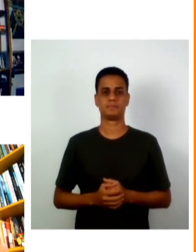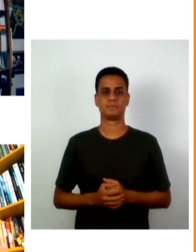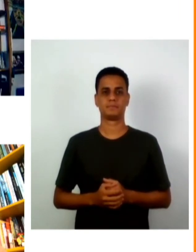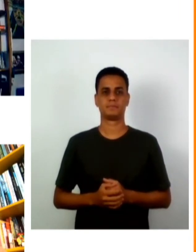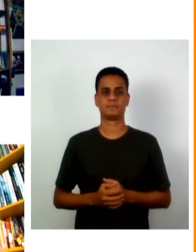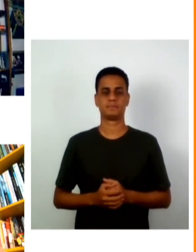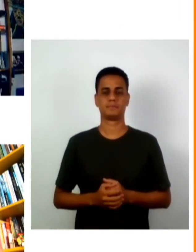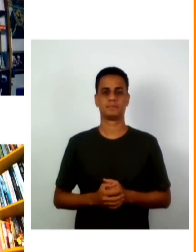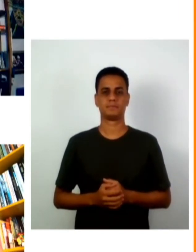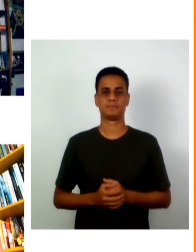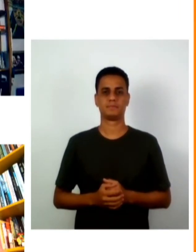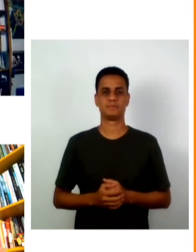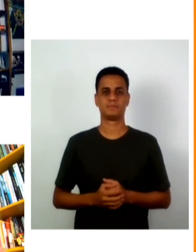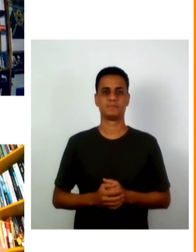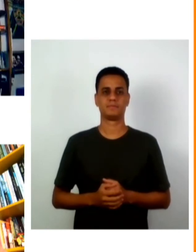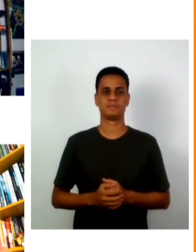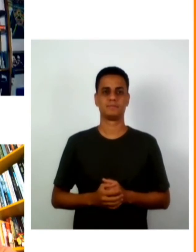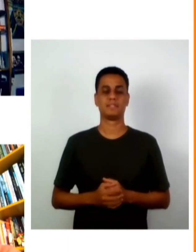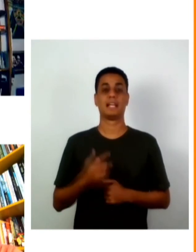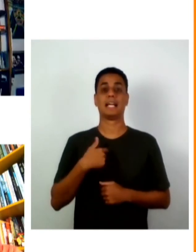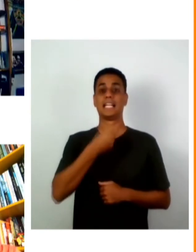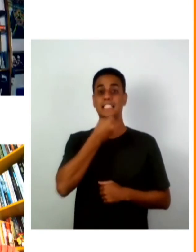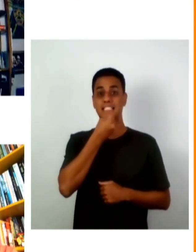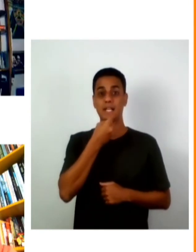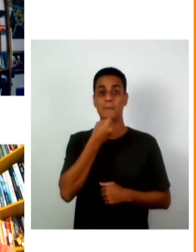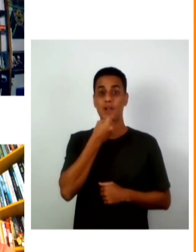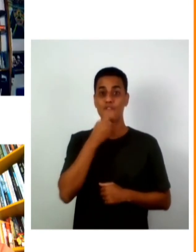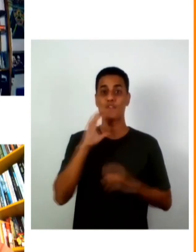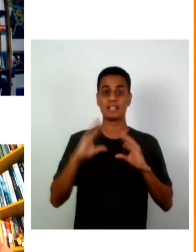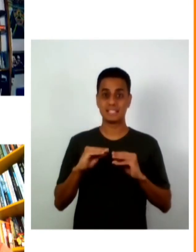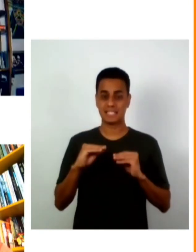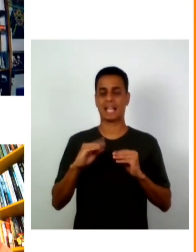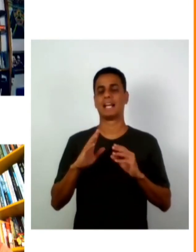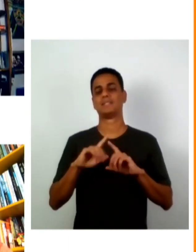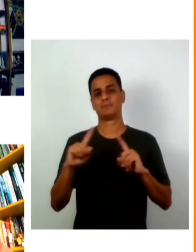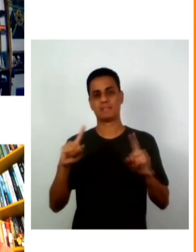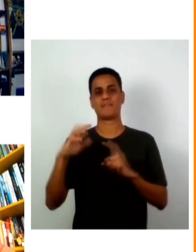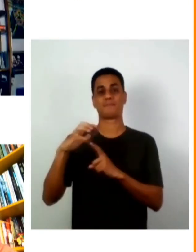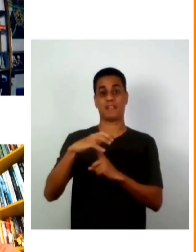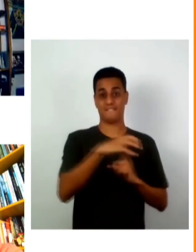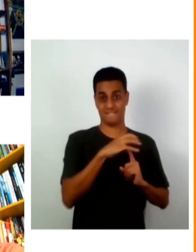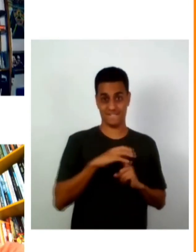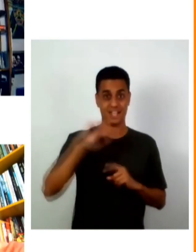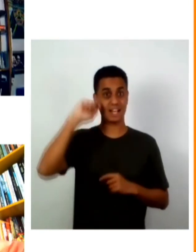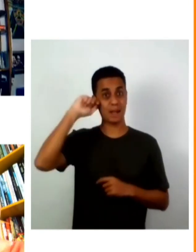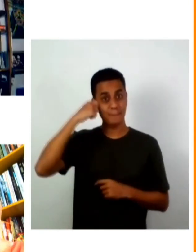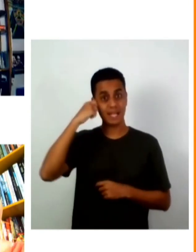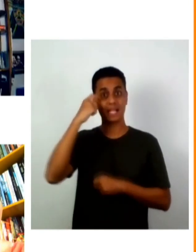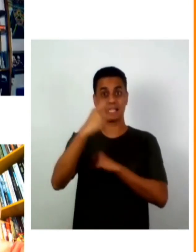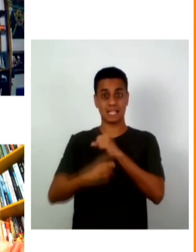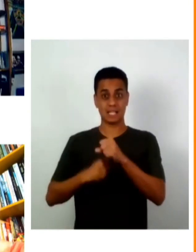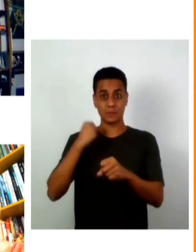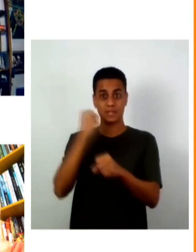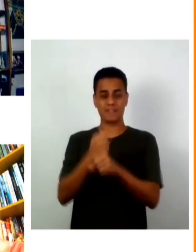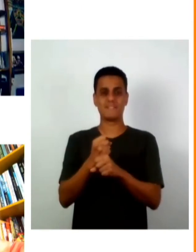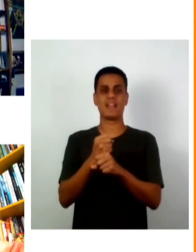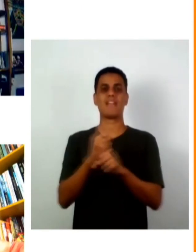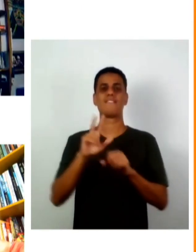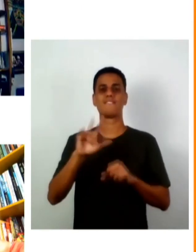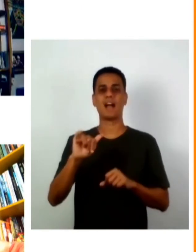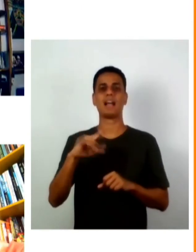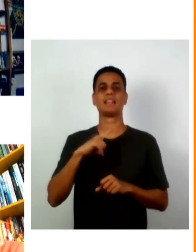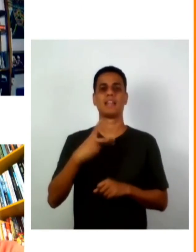eu estava com o microfone desligado a Feira Preta ela completa o ano que vem em 20 anos e